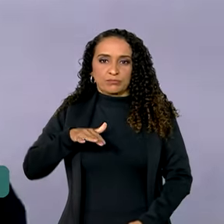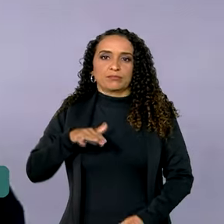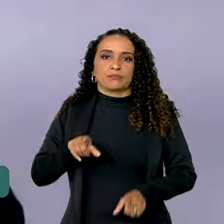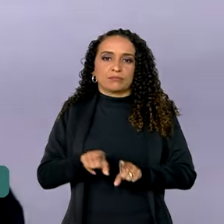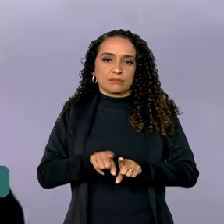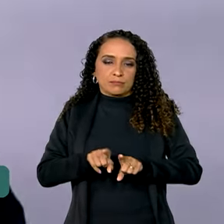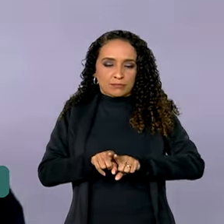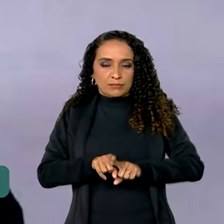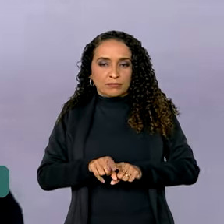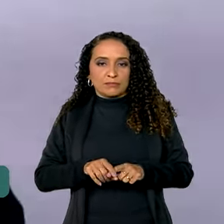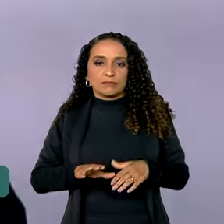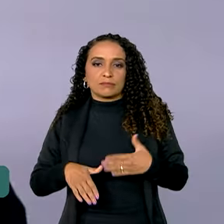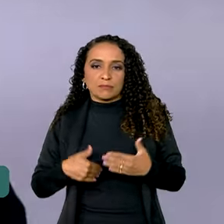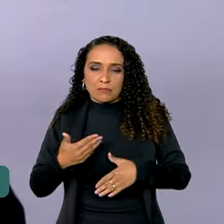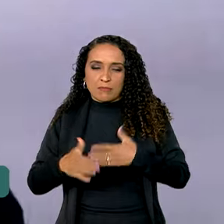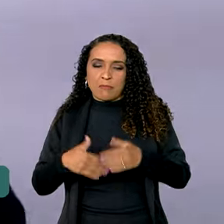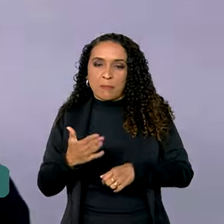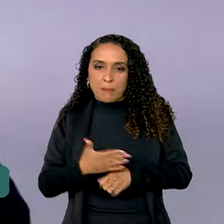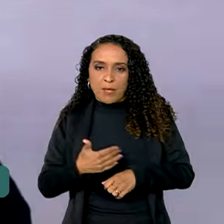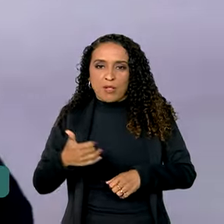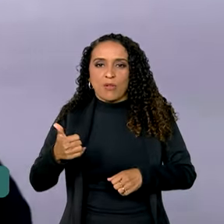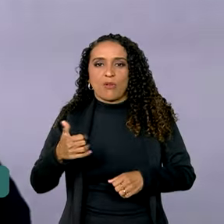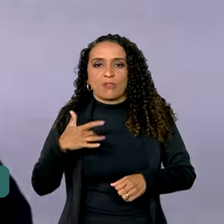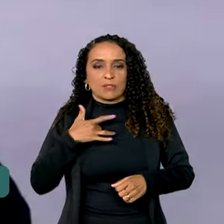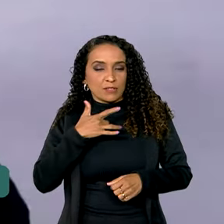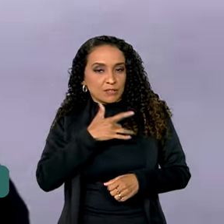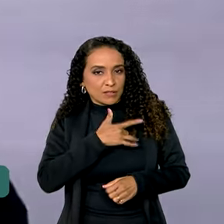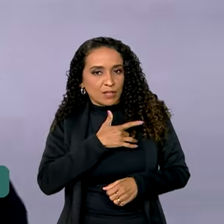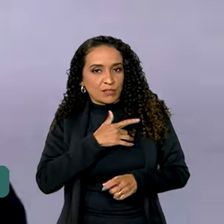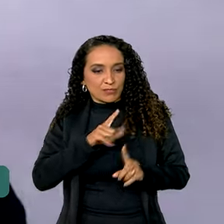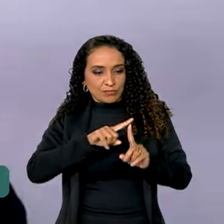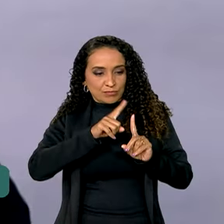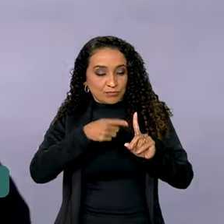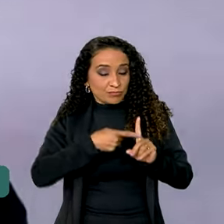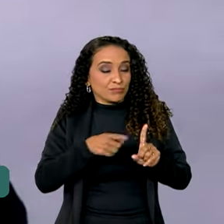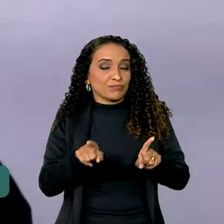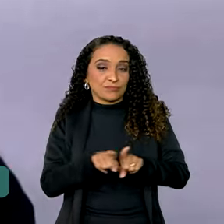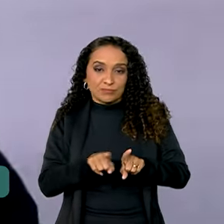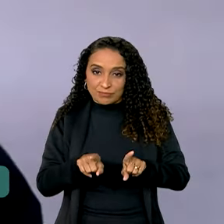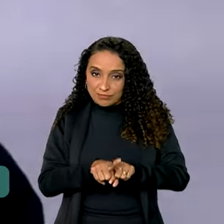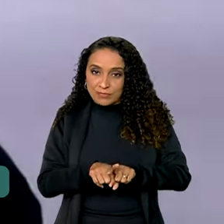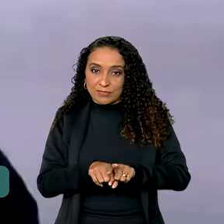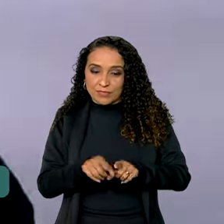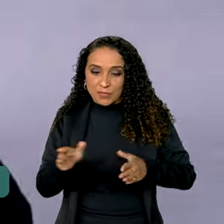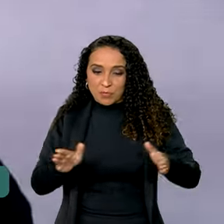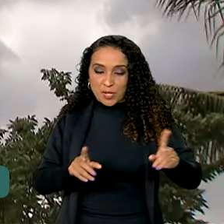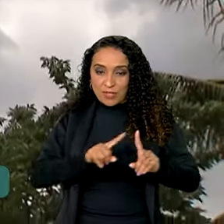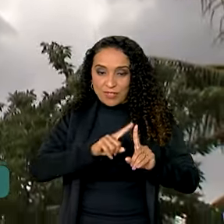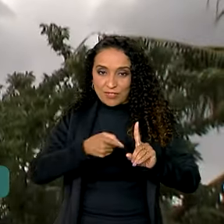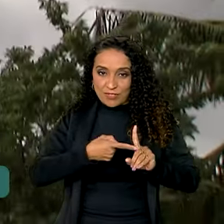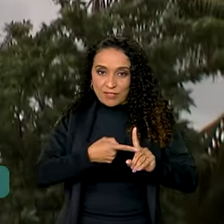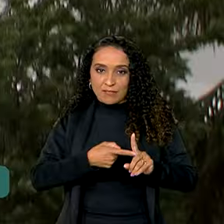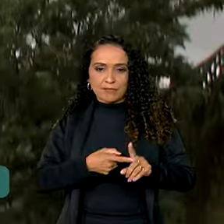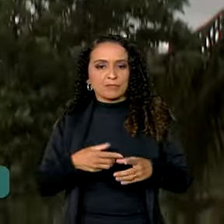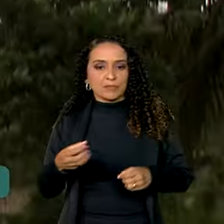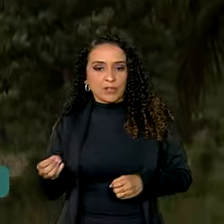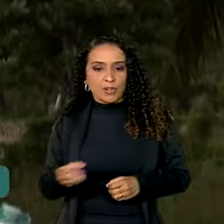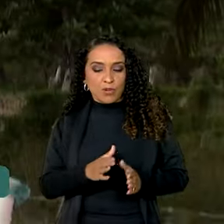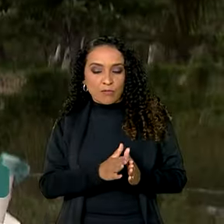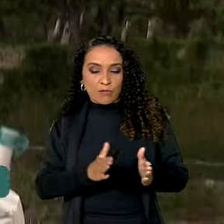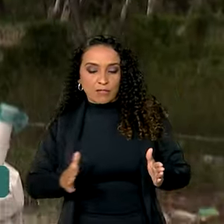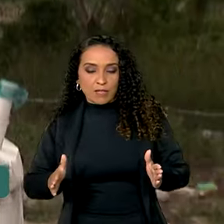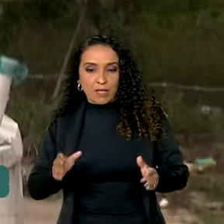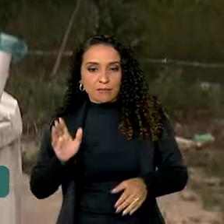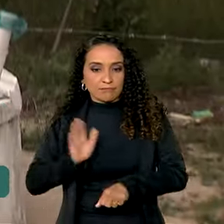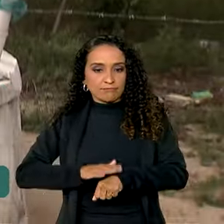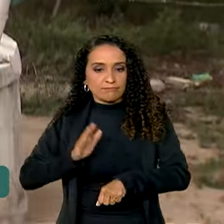o quanto ele melhora a saúde da gestante também, né, do período gestacional. Para a nova etapa da